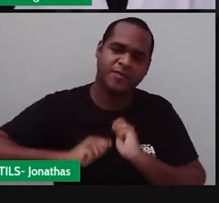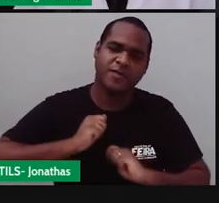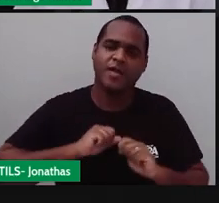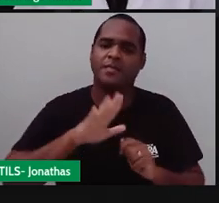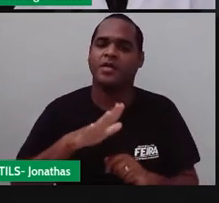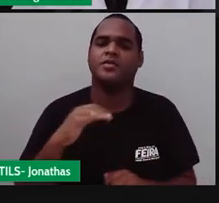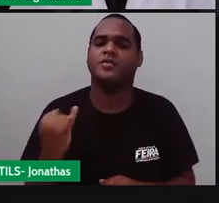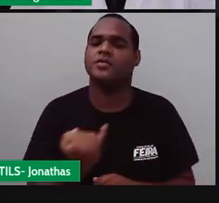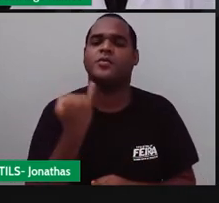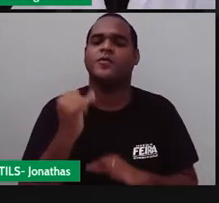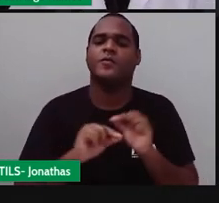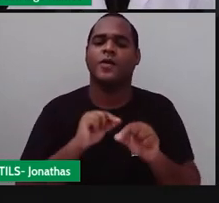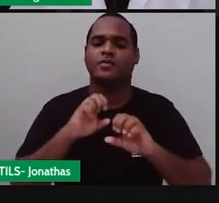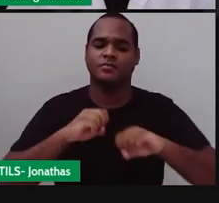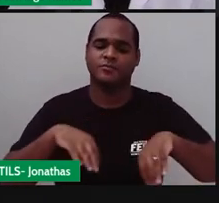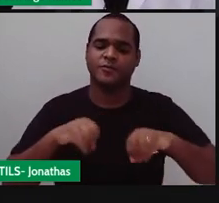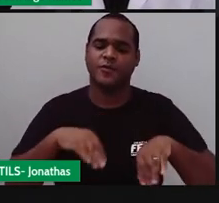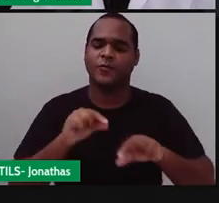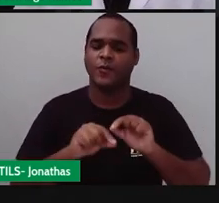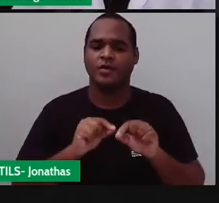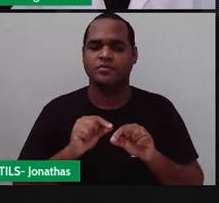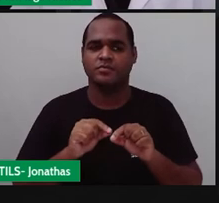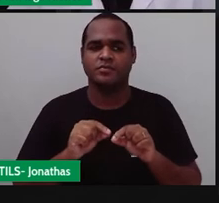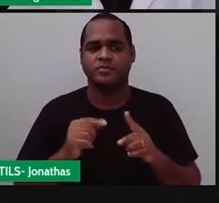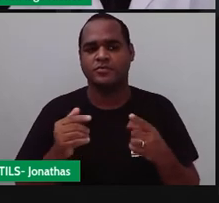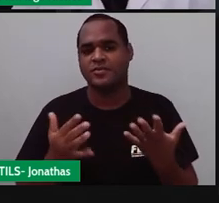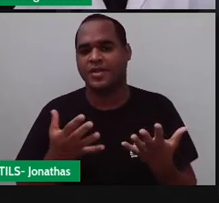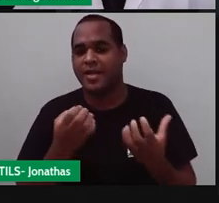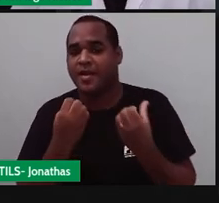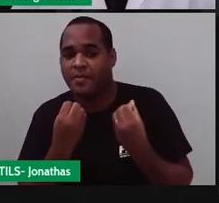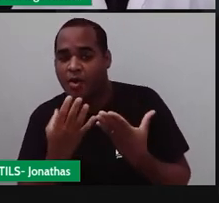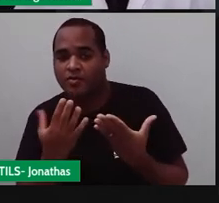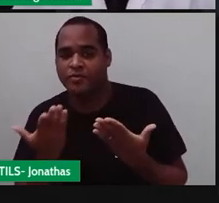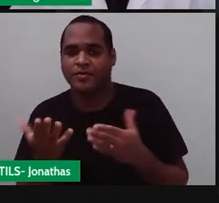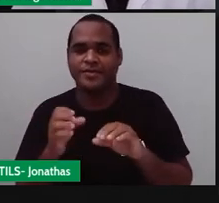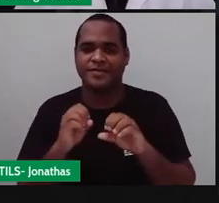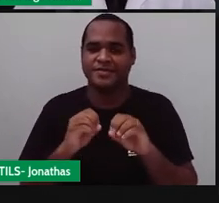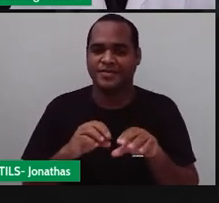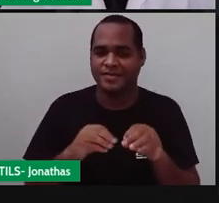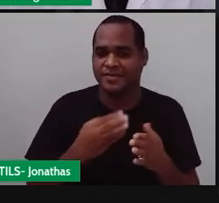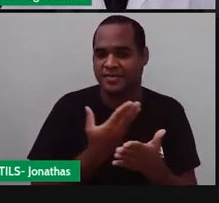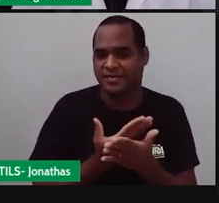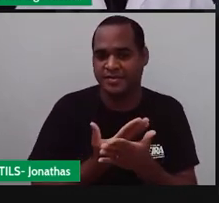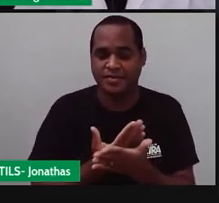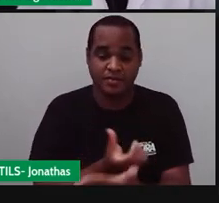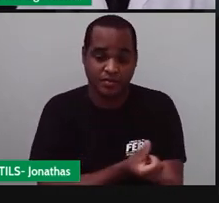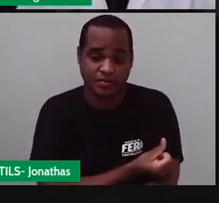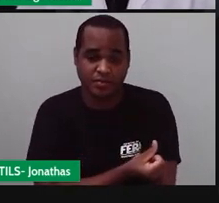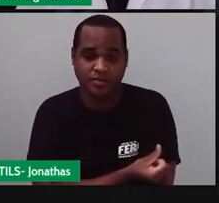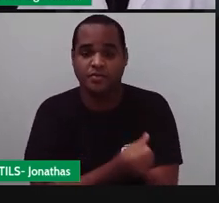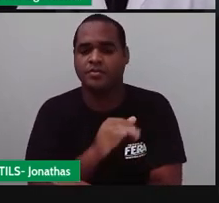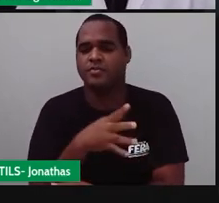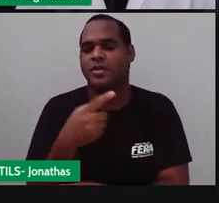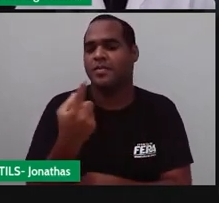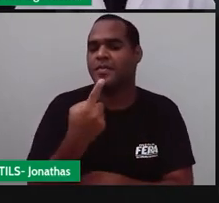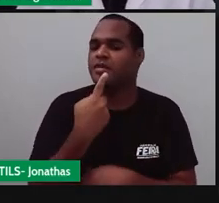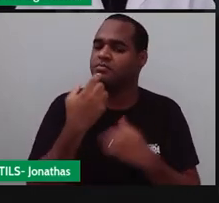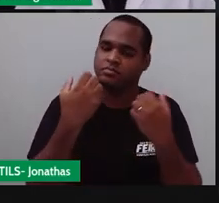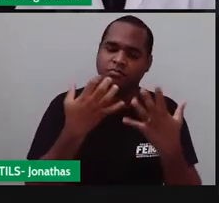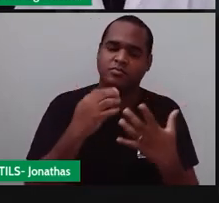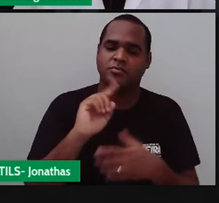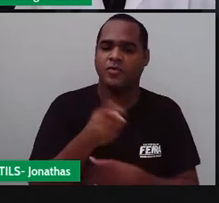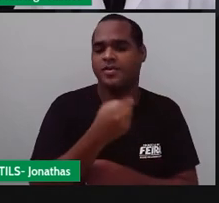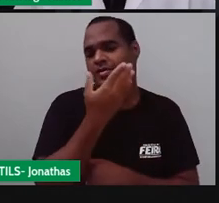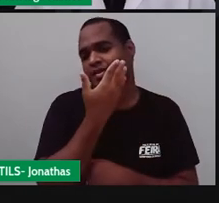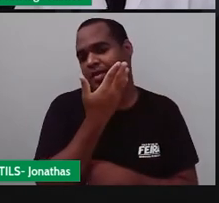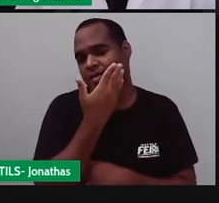foi importante nessa aula para você querido ou querida estudante do sexto ano primeiro saber que existem